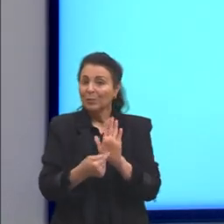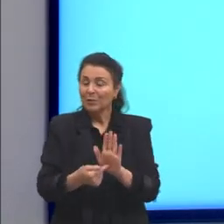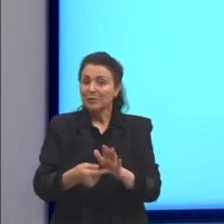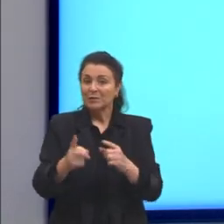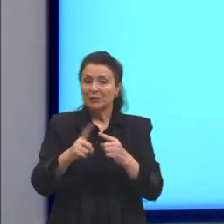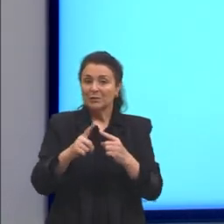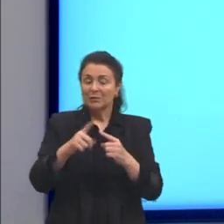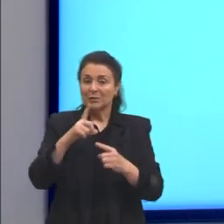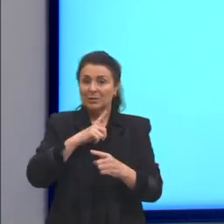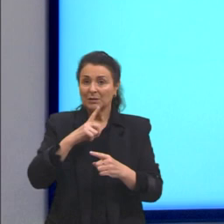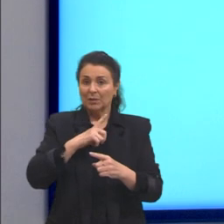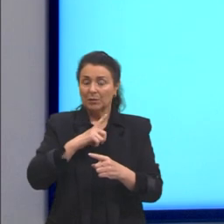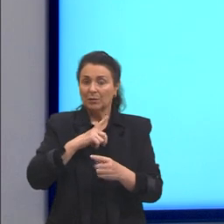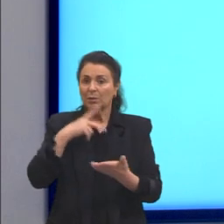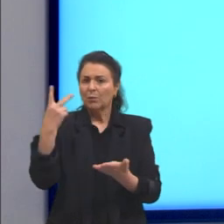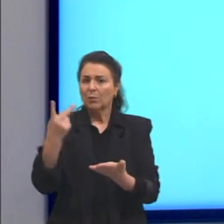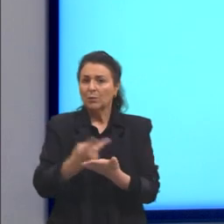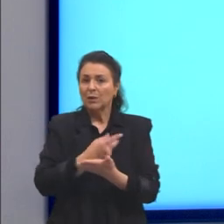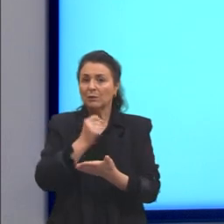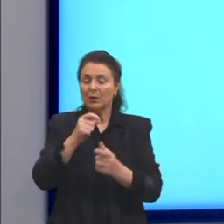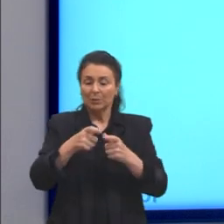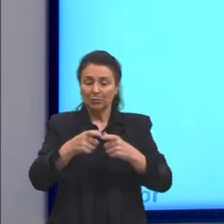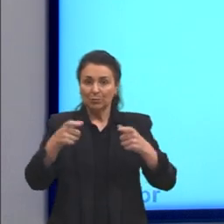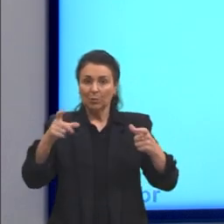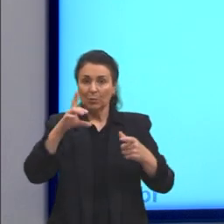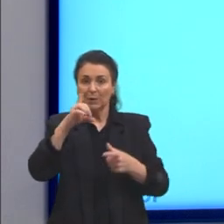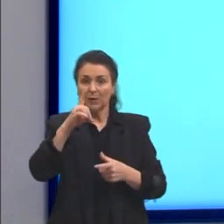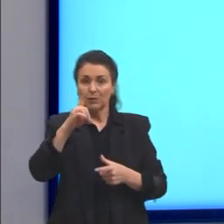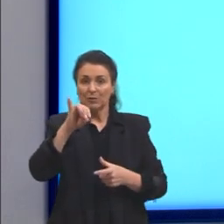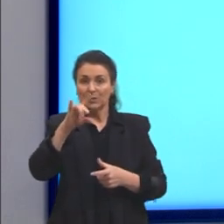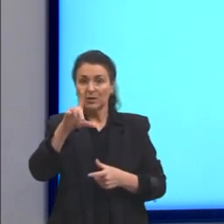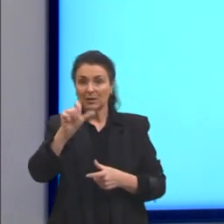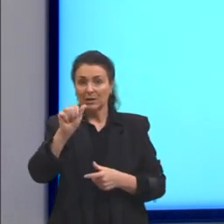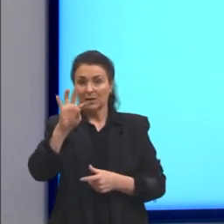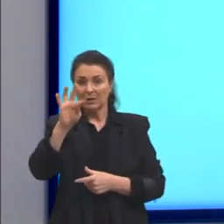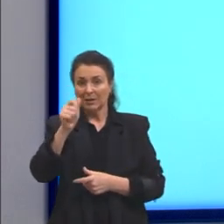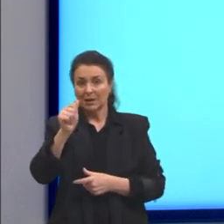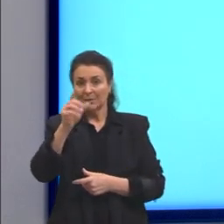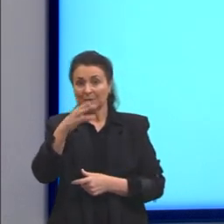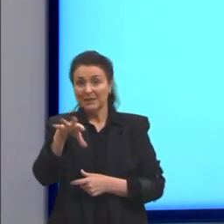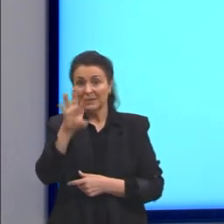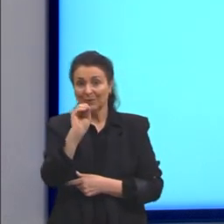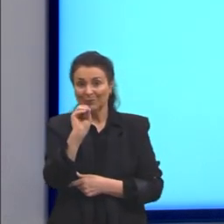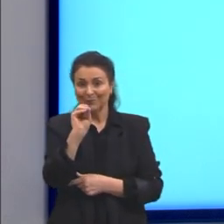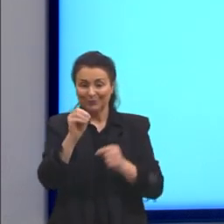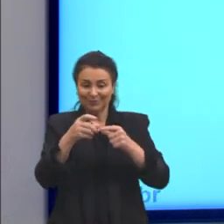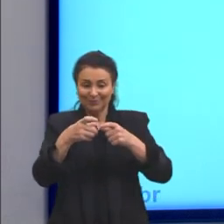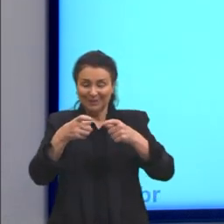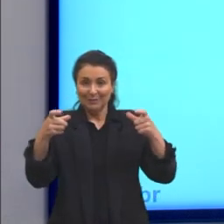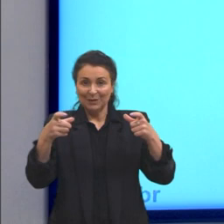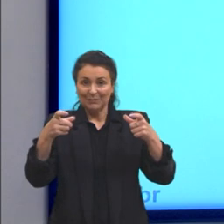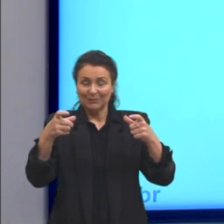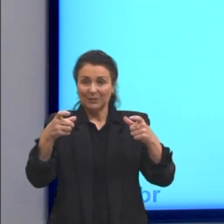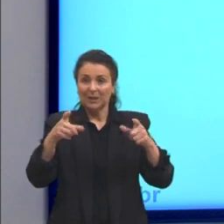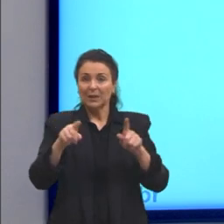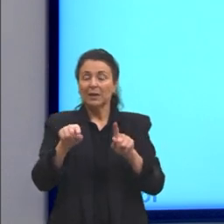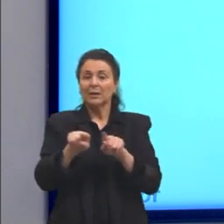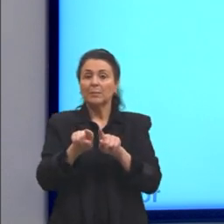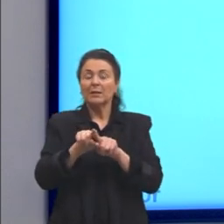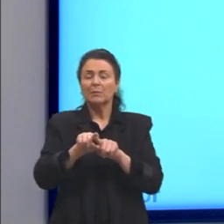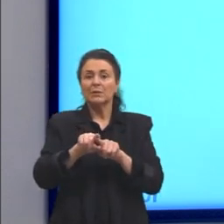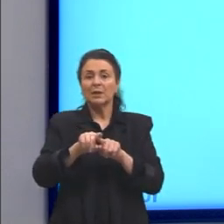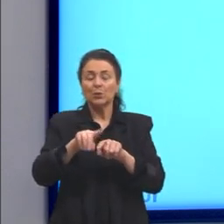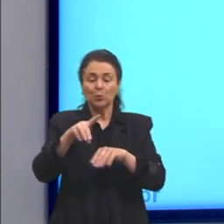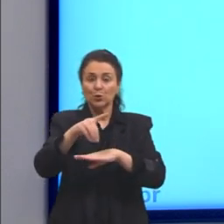que realmente acontece o quê? Uma dilatação desse líquido aqui dentro. Depois, a gente teve também o termômetro digital,